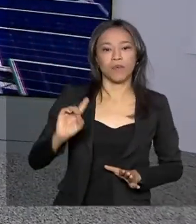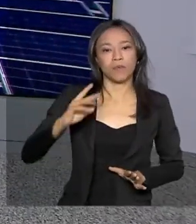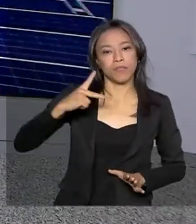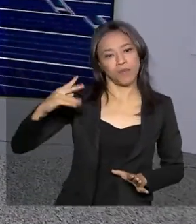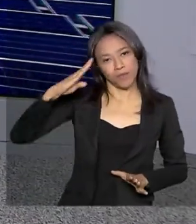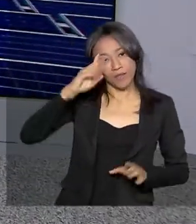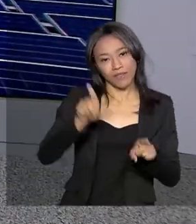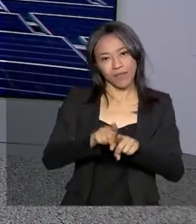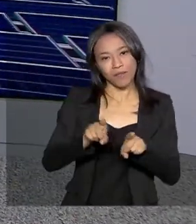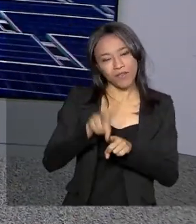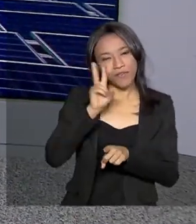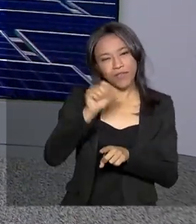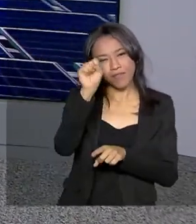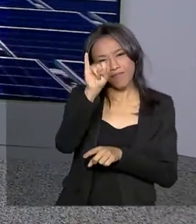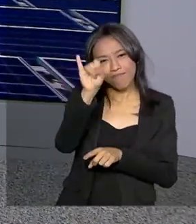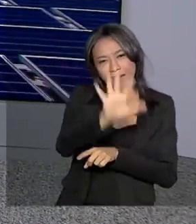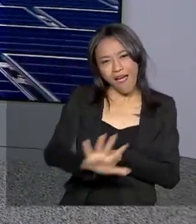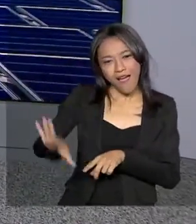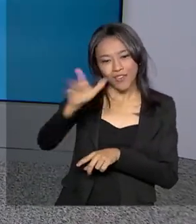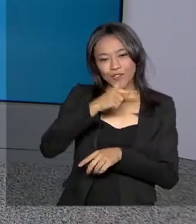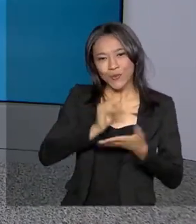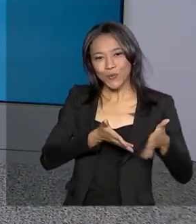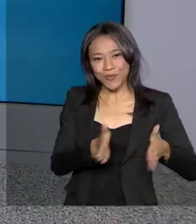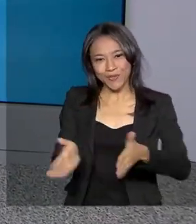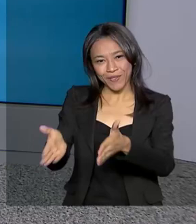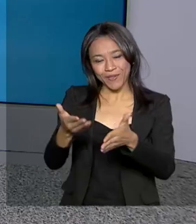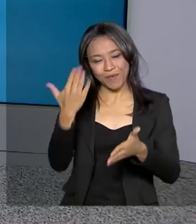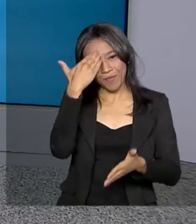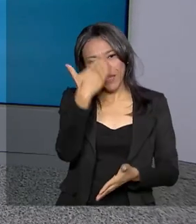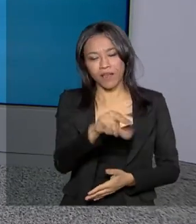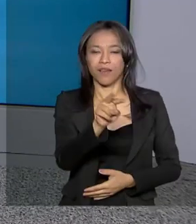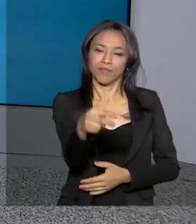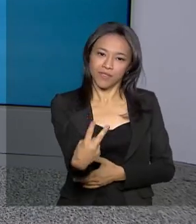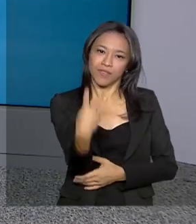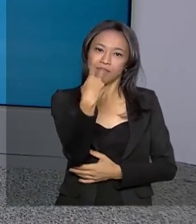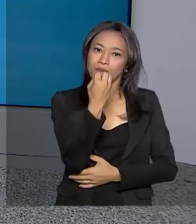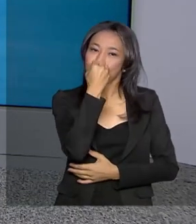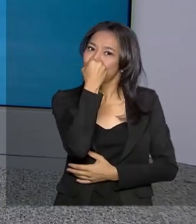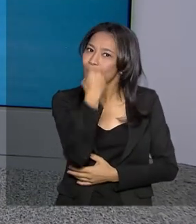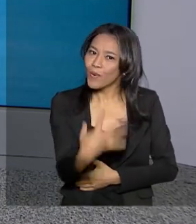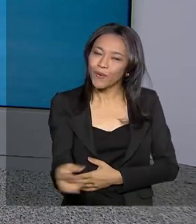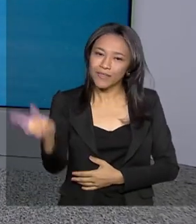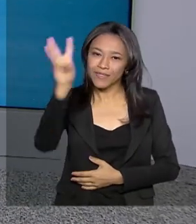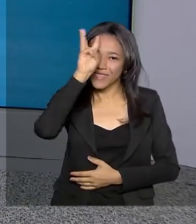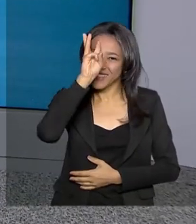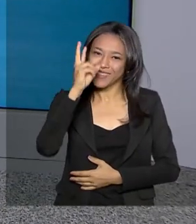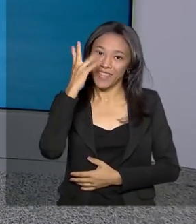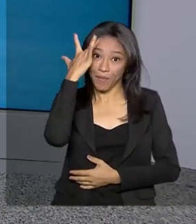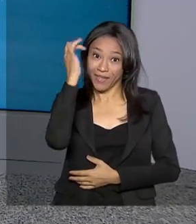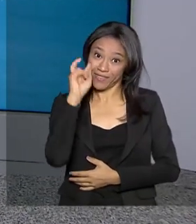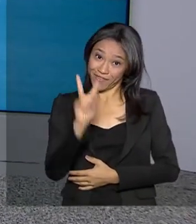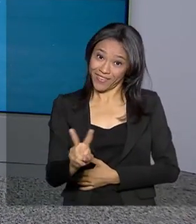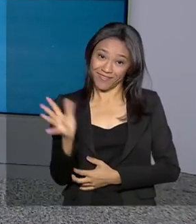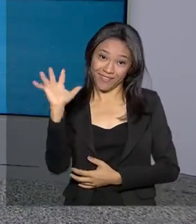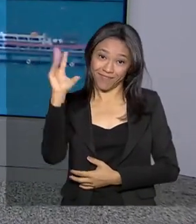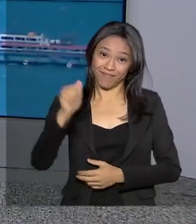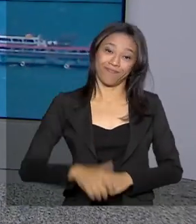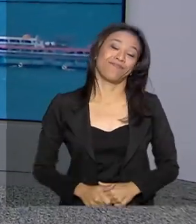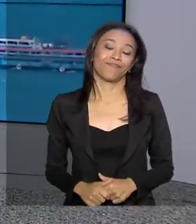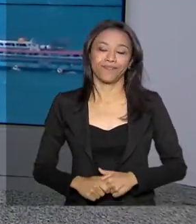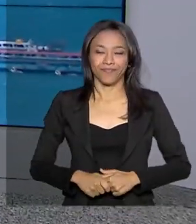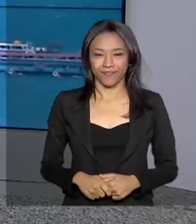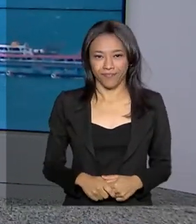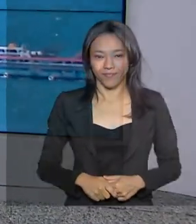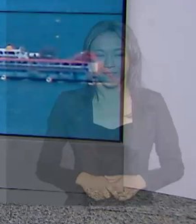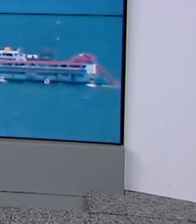Fique também com as belas imagens do velho Chico. Obrigada pela sua companhia. Boa terça-feira para você. A gente se vê amanhã. Até lá. Tchau, tchau.